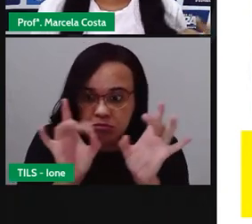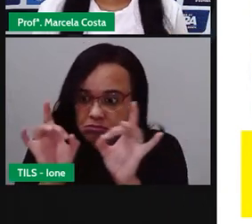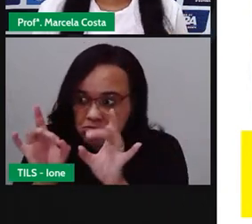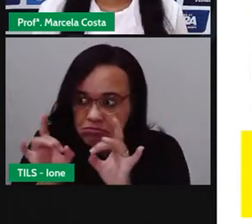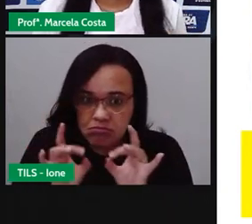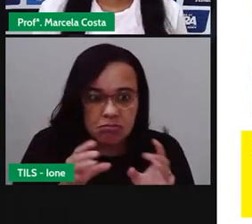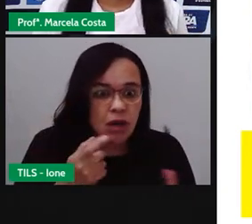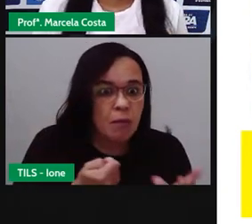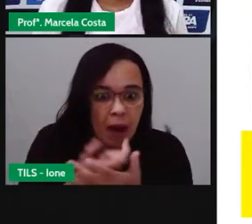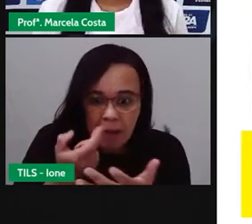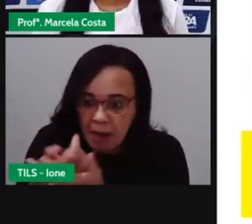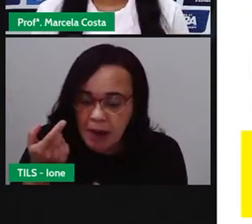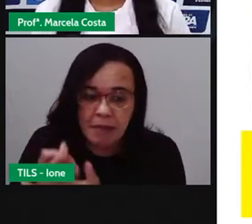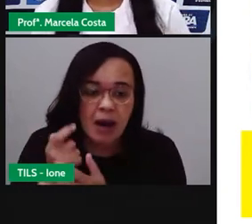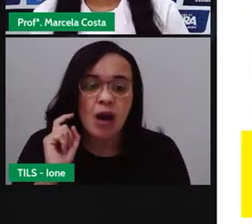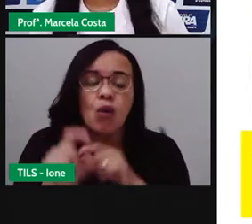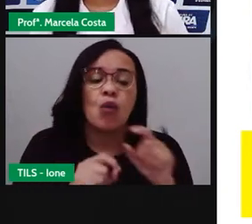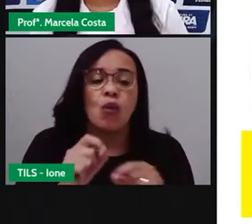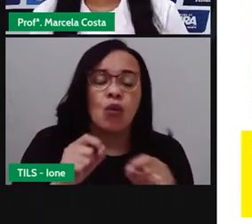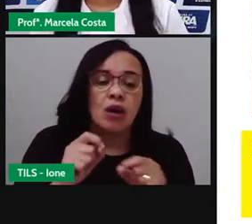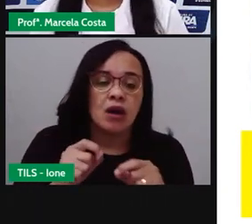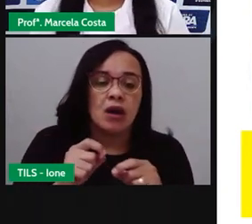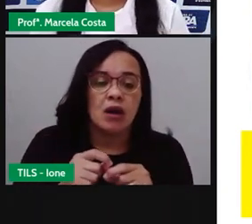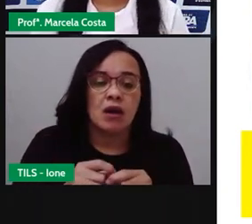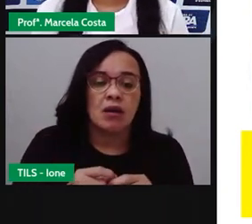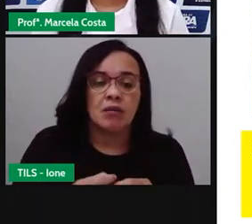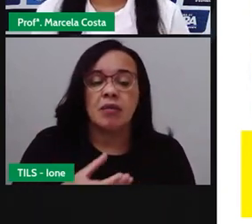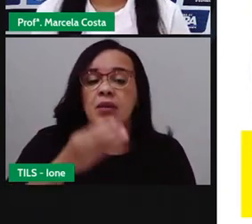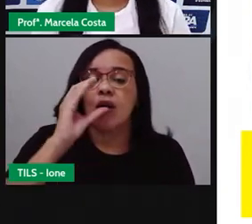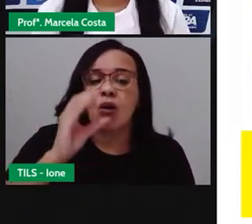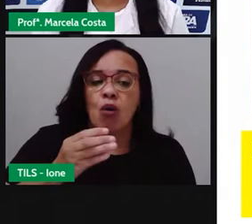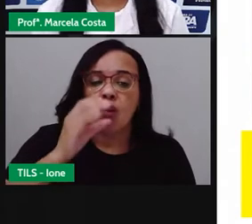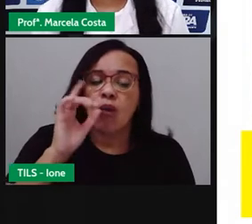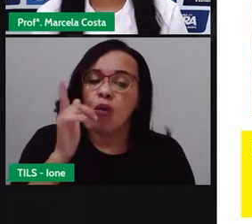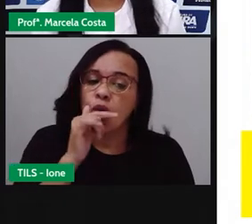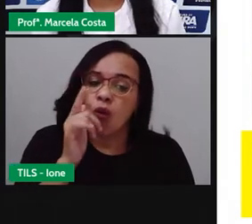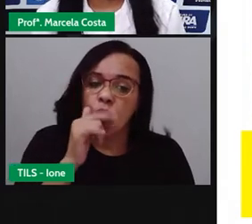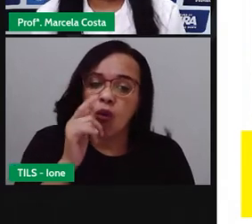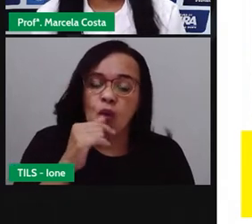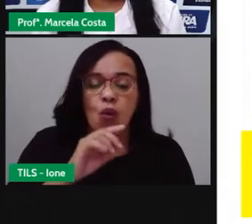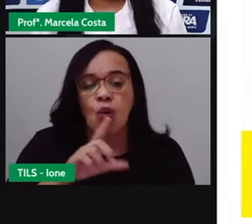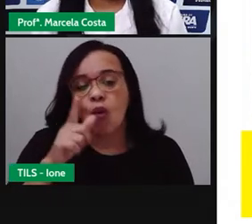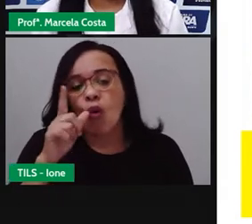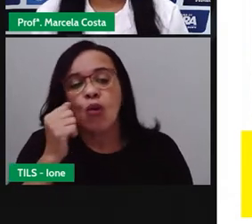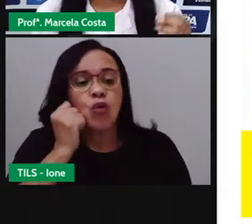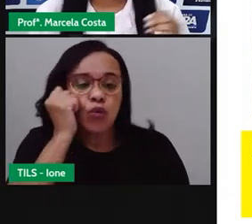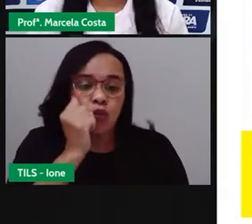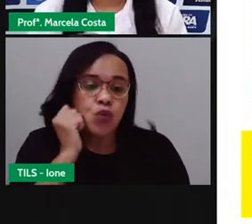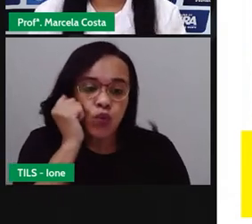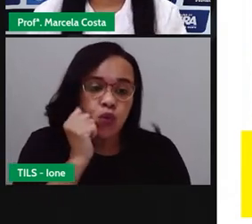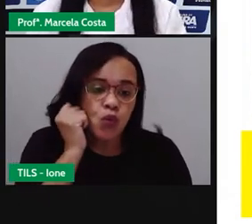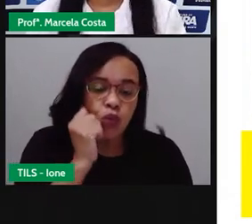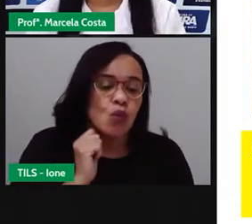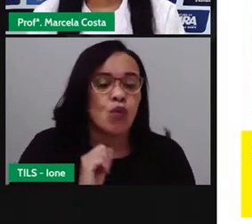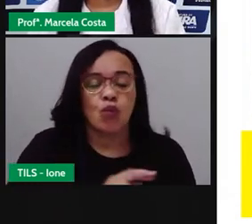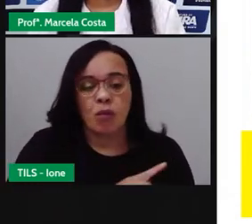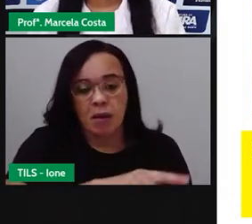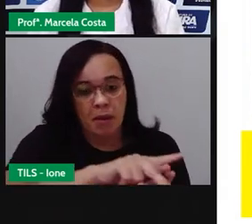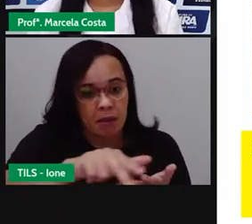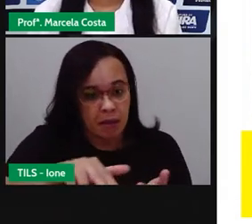caldo de cana, é importante observar também que esses vendedores, eles estão tendo cuidado no gênio, como usar